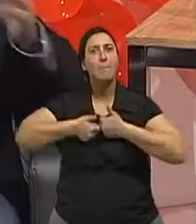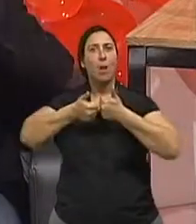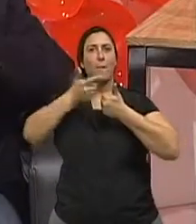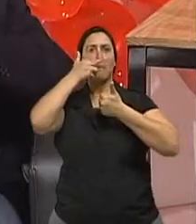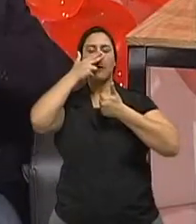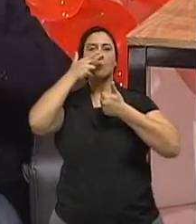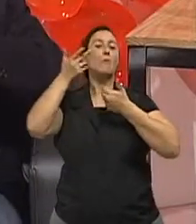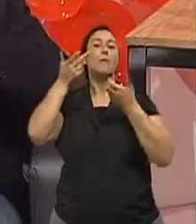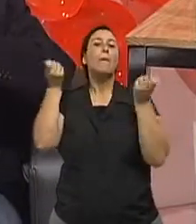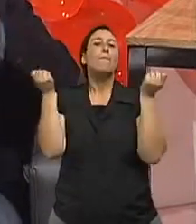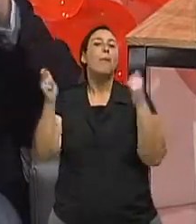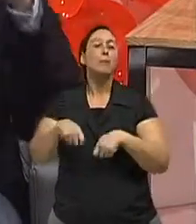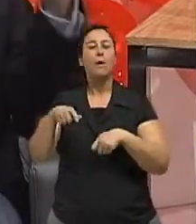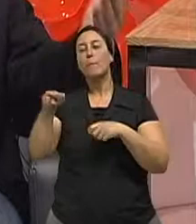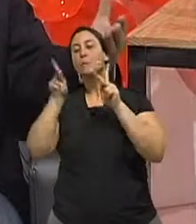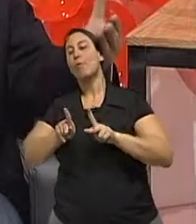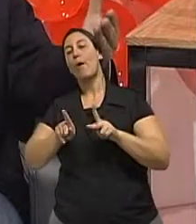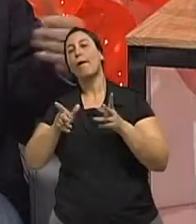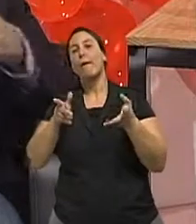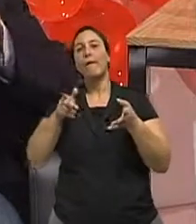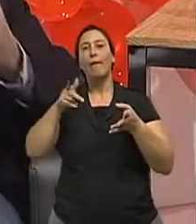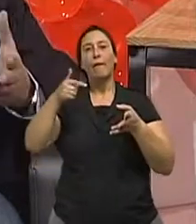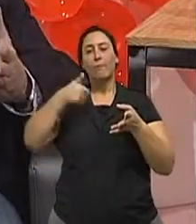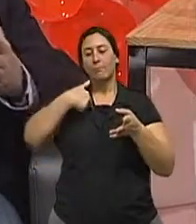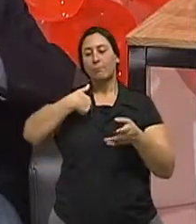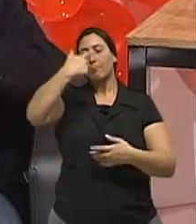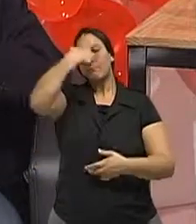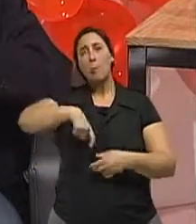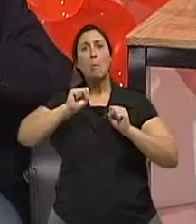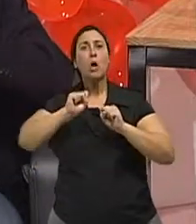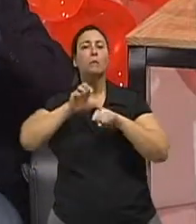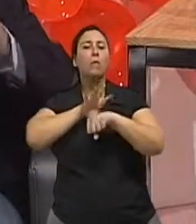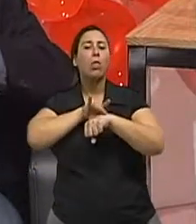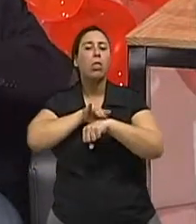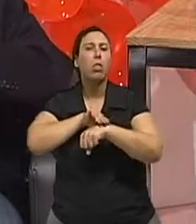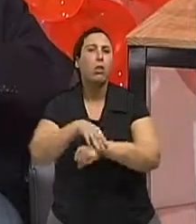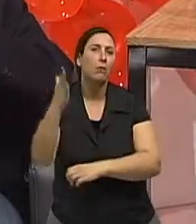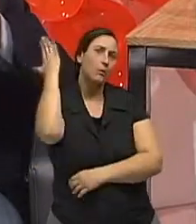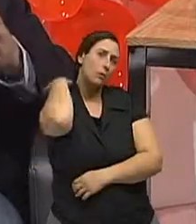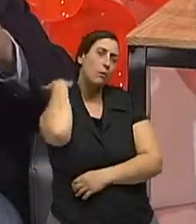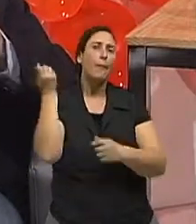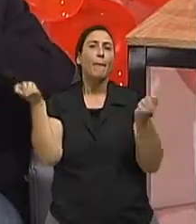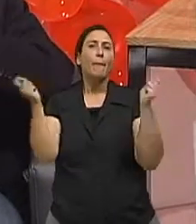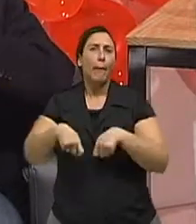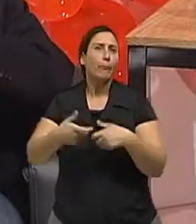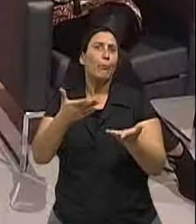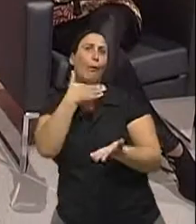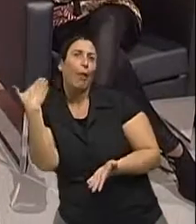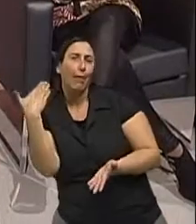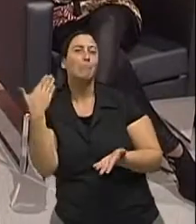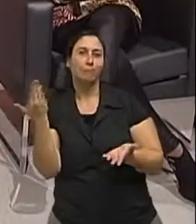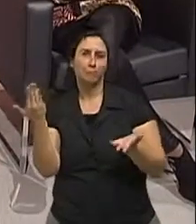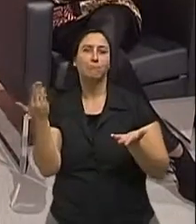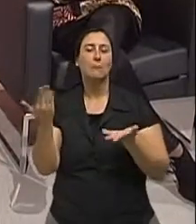portas, pode levar o paciente a desenvolver um quadro bacteriano como pneumonia, e pode levar o paciente a UTI e a óptica. Claro, e